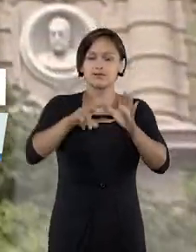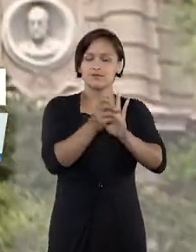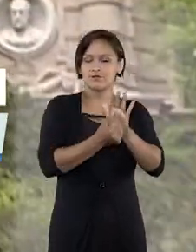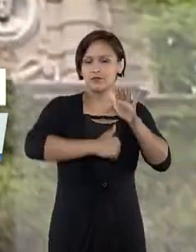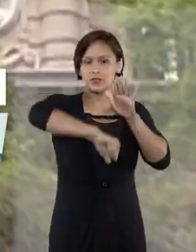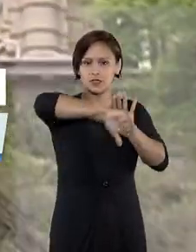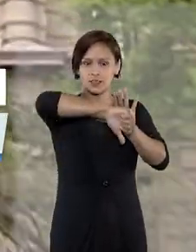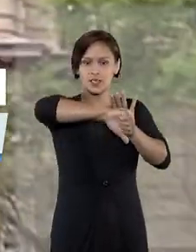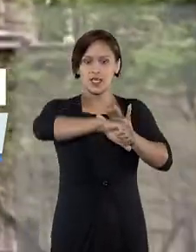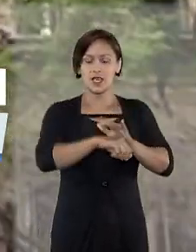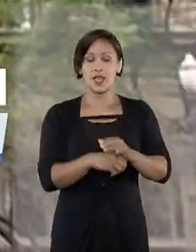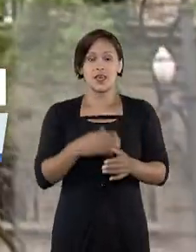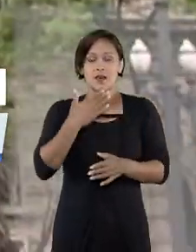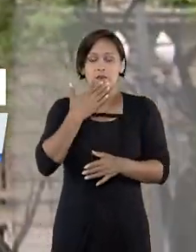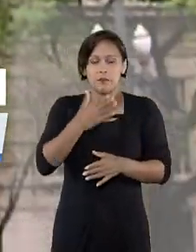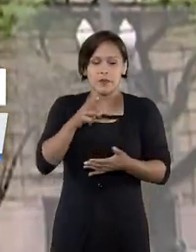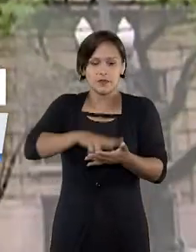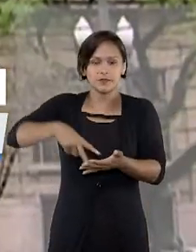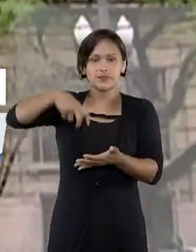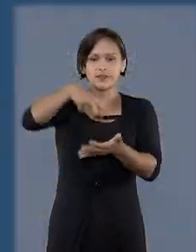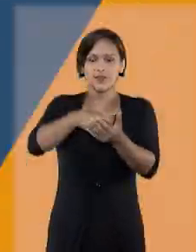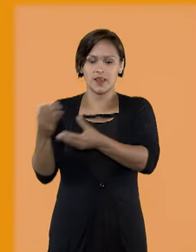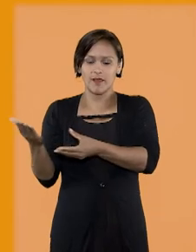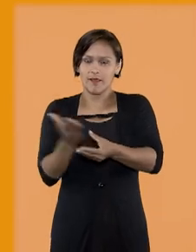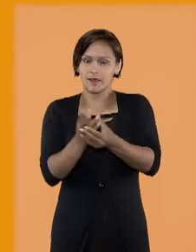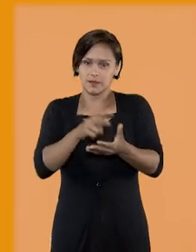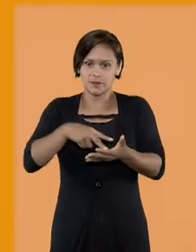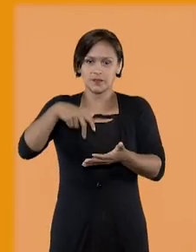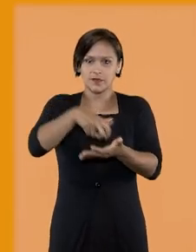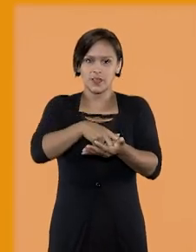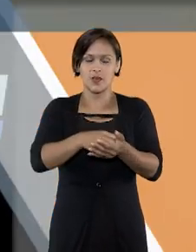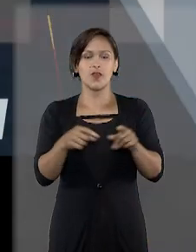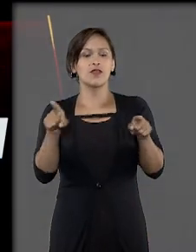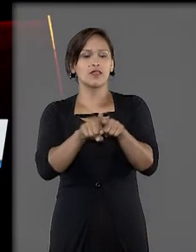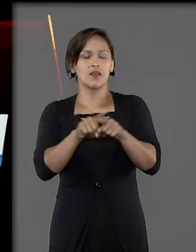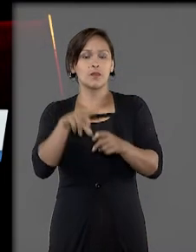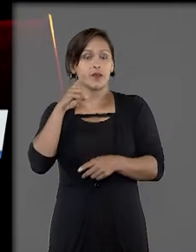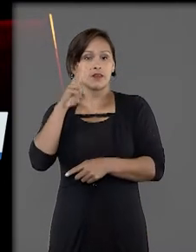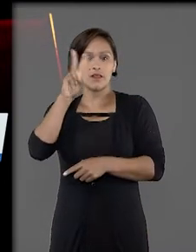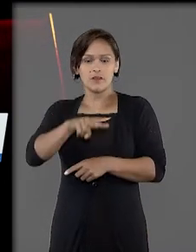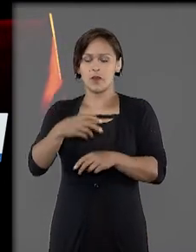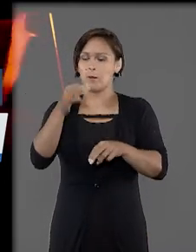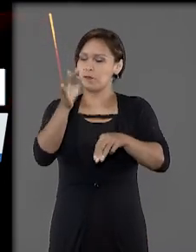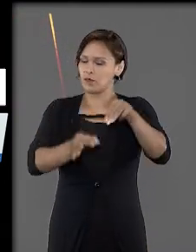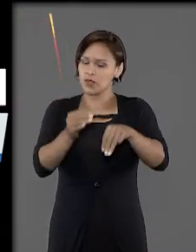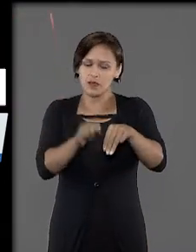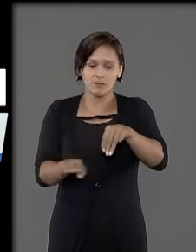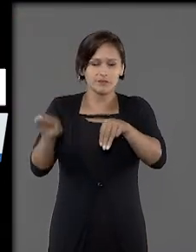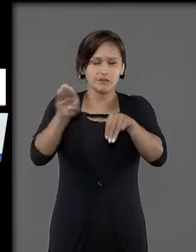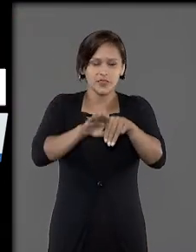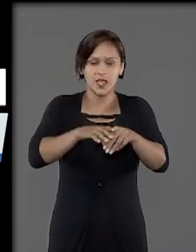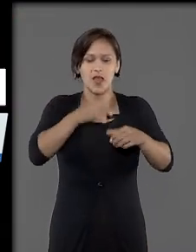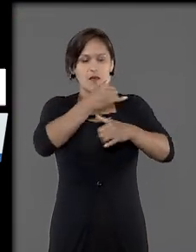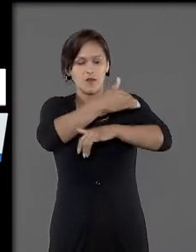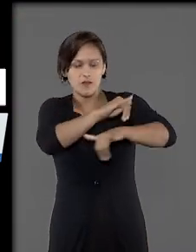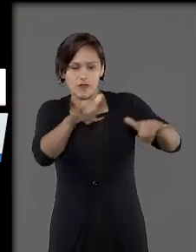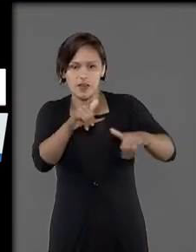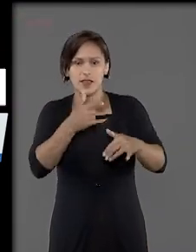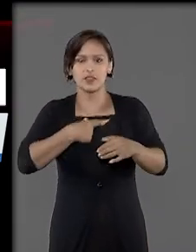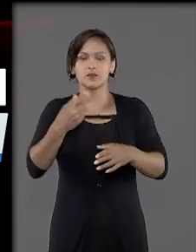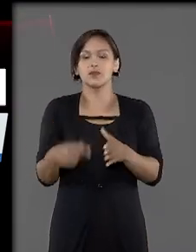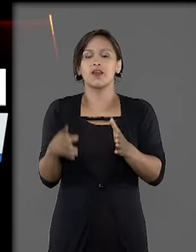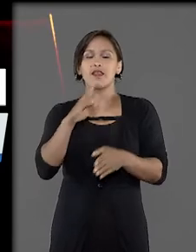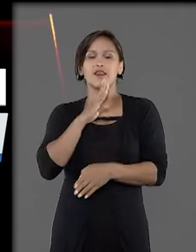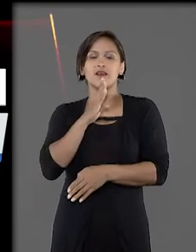exige condenação definitiva em ação penal. Você vai ver também, ministros estabelecem diretrizes